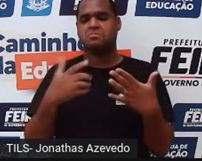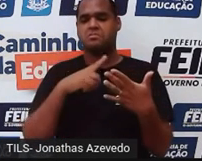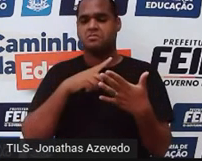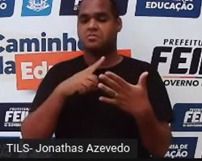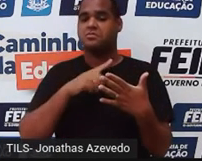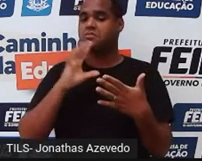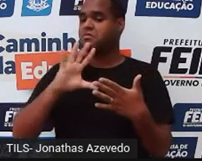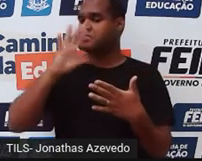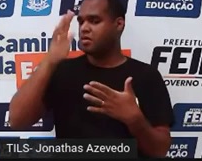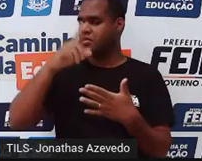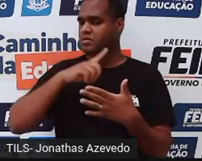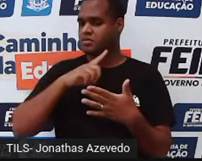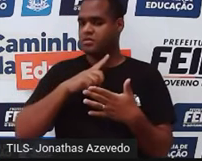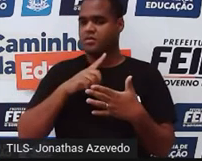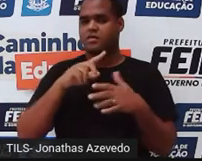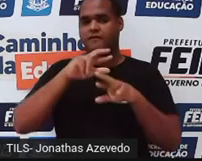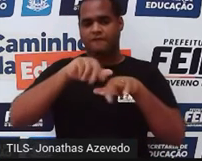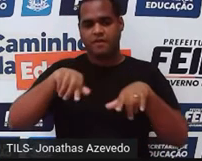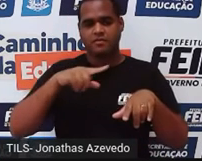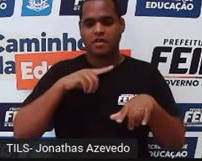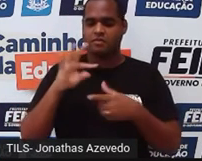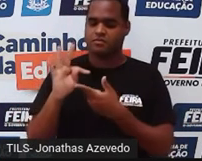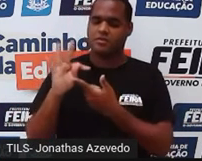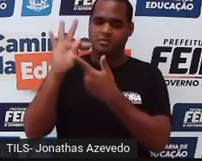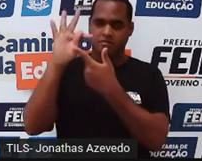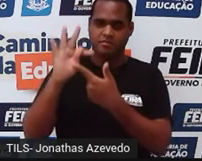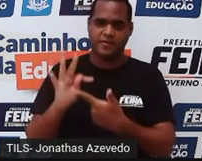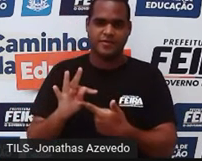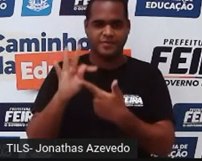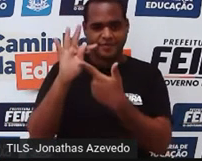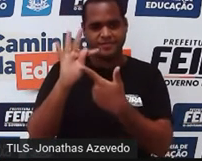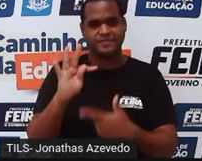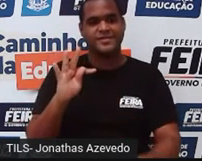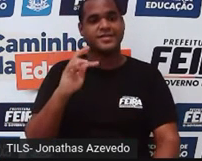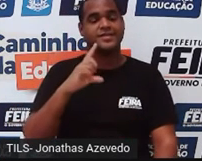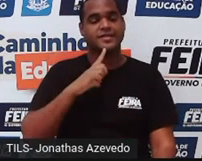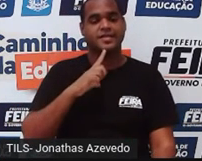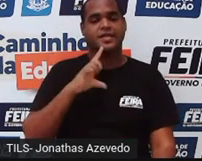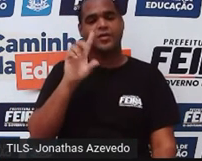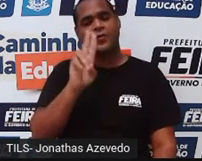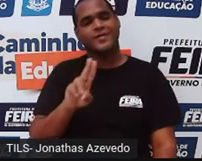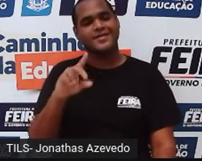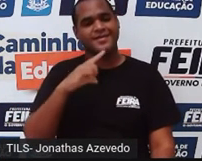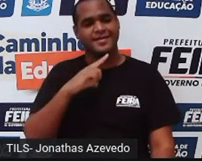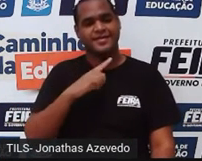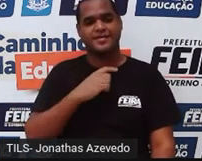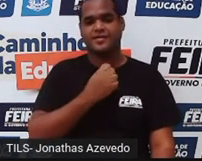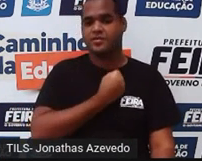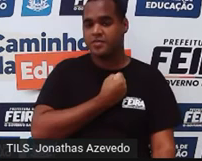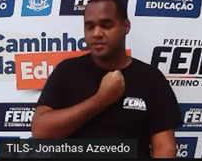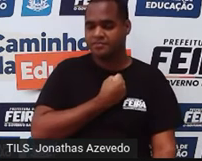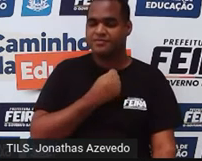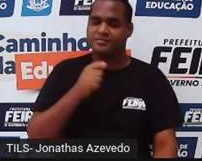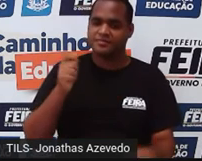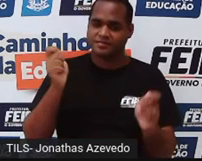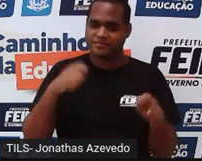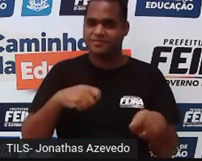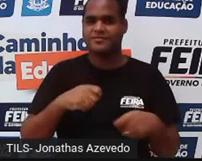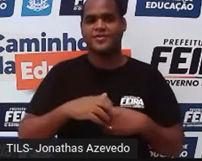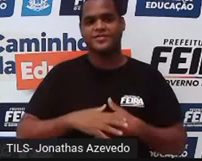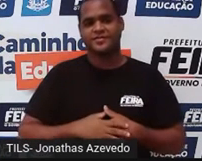situações de temperatura? Falou de temperatura, a gente usa muito números inteiros, tá bom?